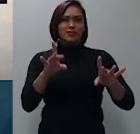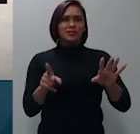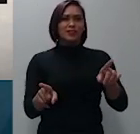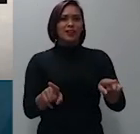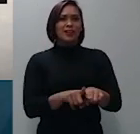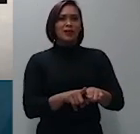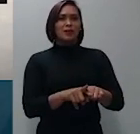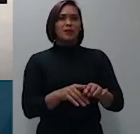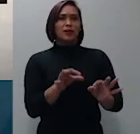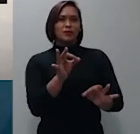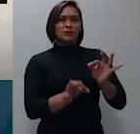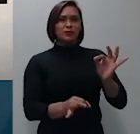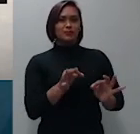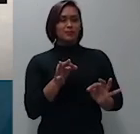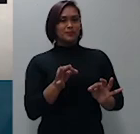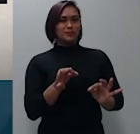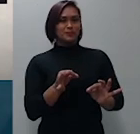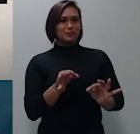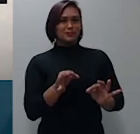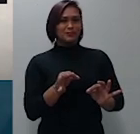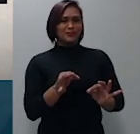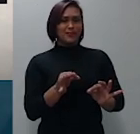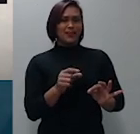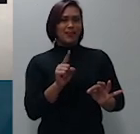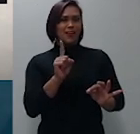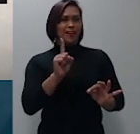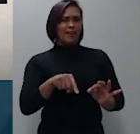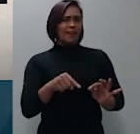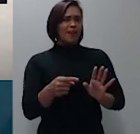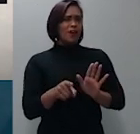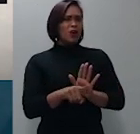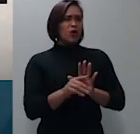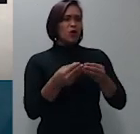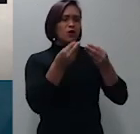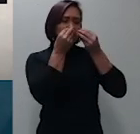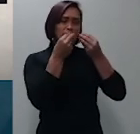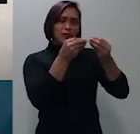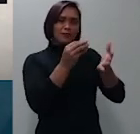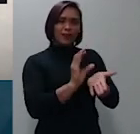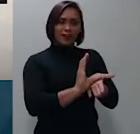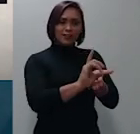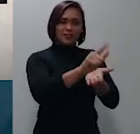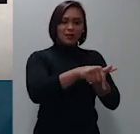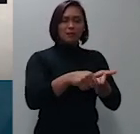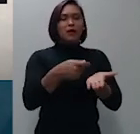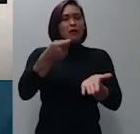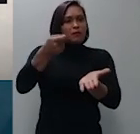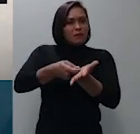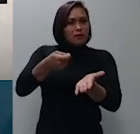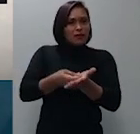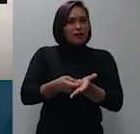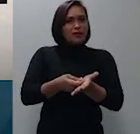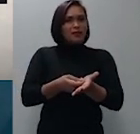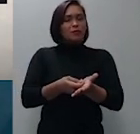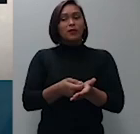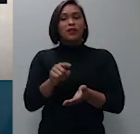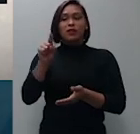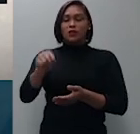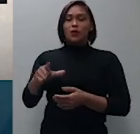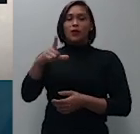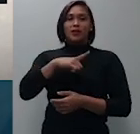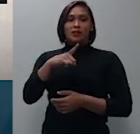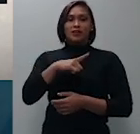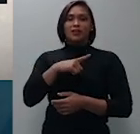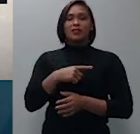portador, é o favorecido da ordem de pagamento, ou seja, aquele que tem o direito de receber o